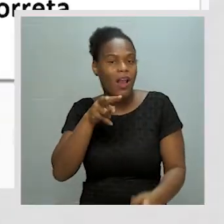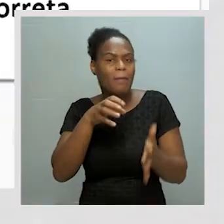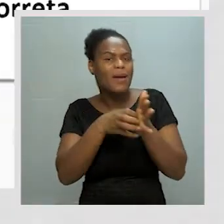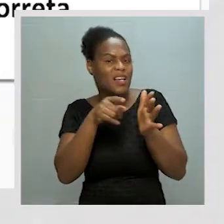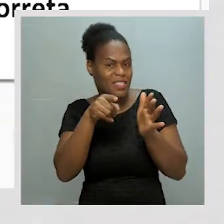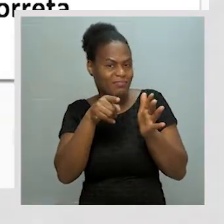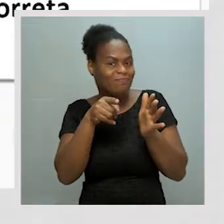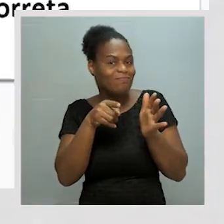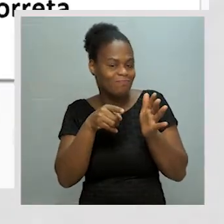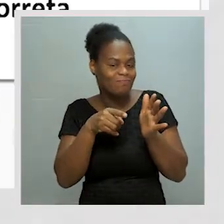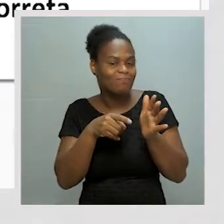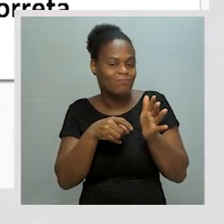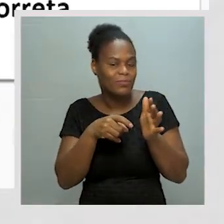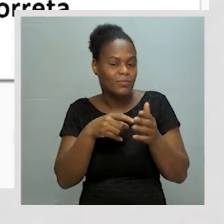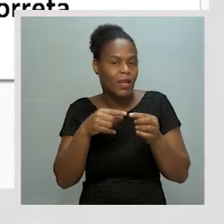acontece?